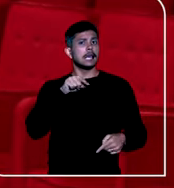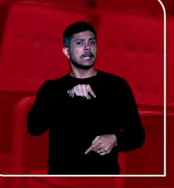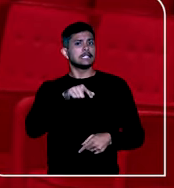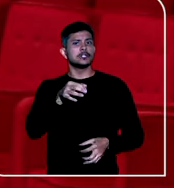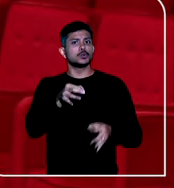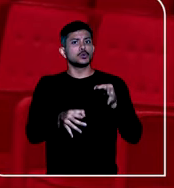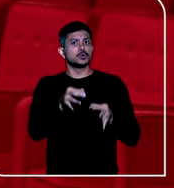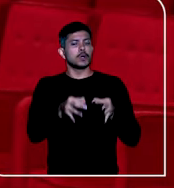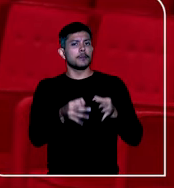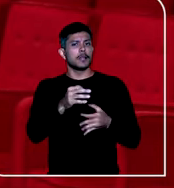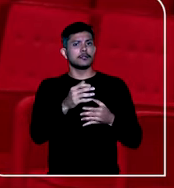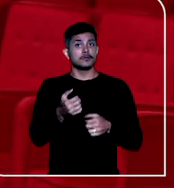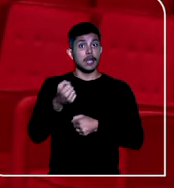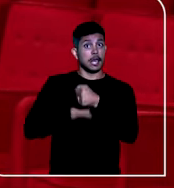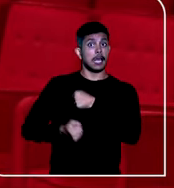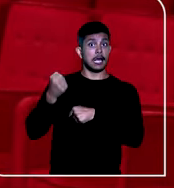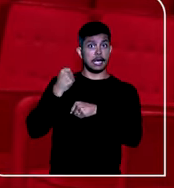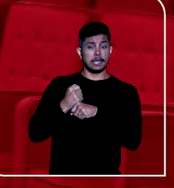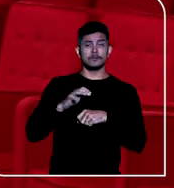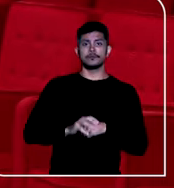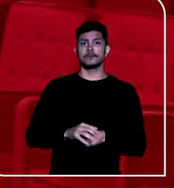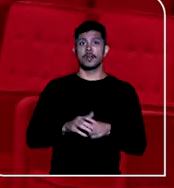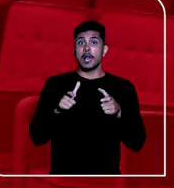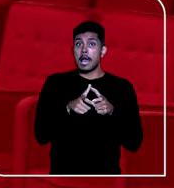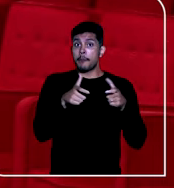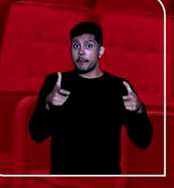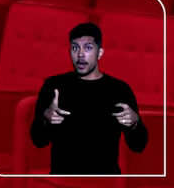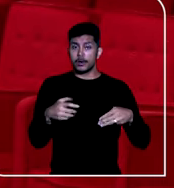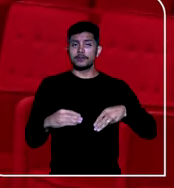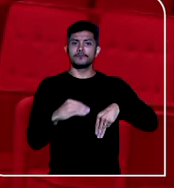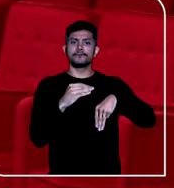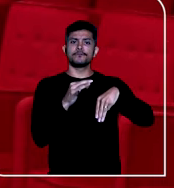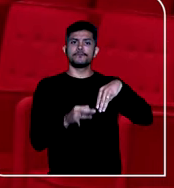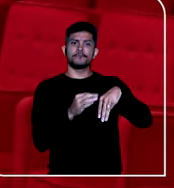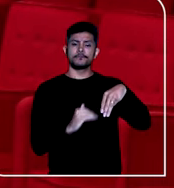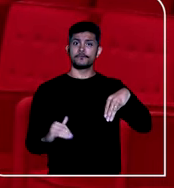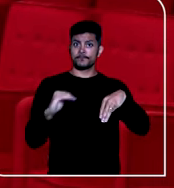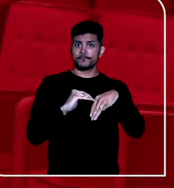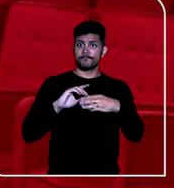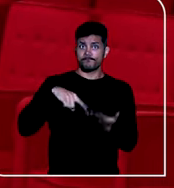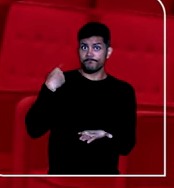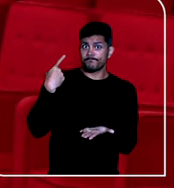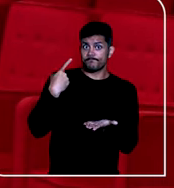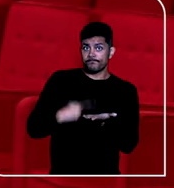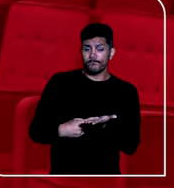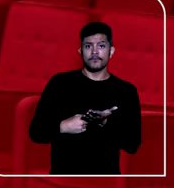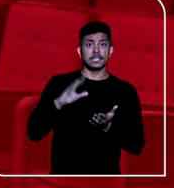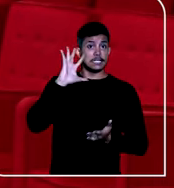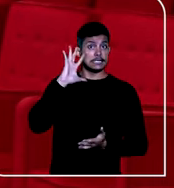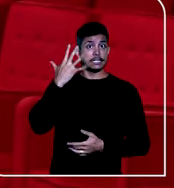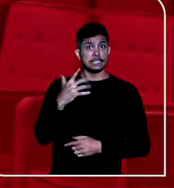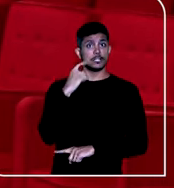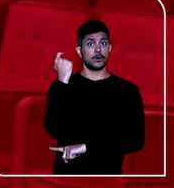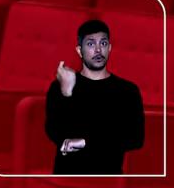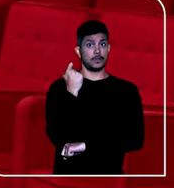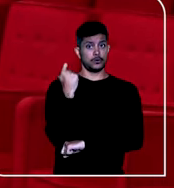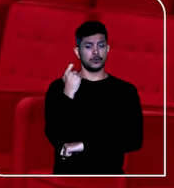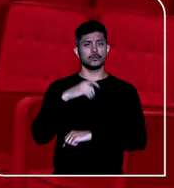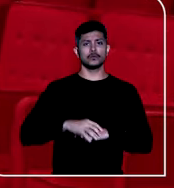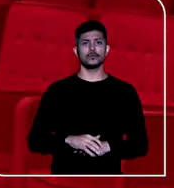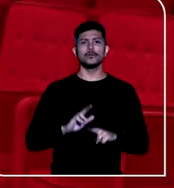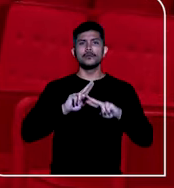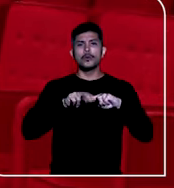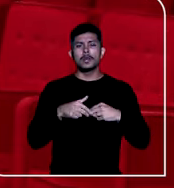realizado ano passado, por maioria de votos, a sexta turma manteve a corda do Tribunal de Justiça do Rio Grande do Sul e